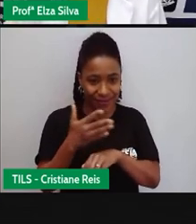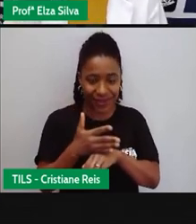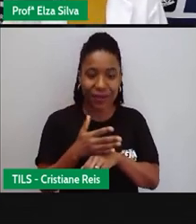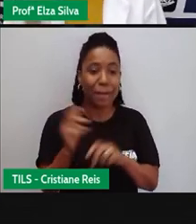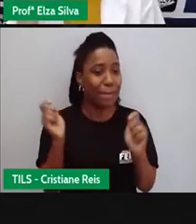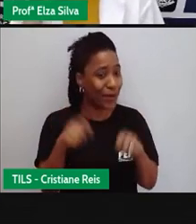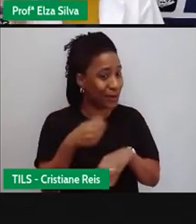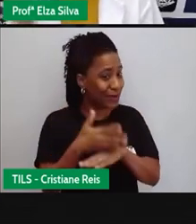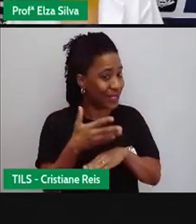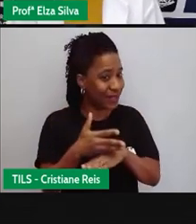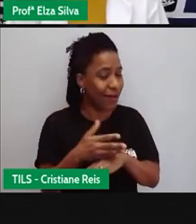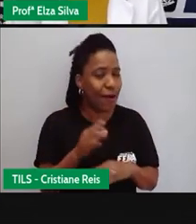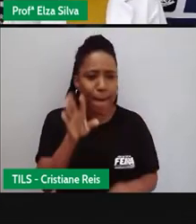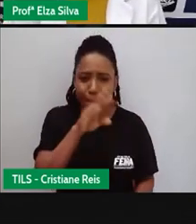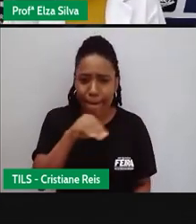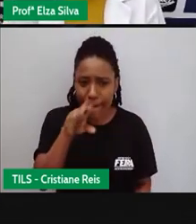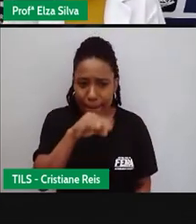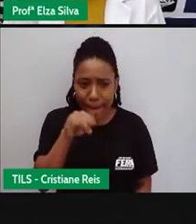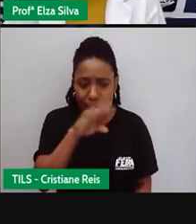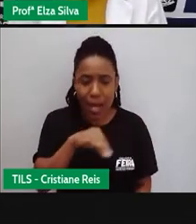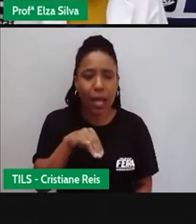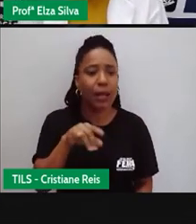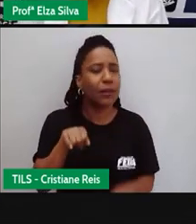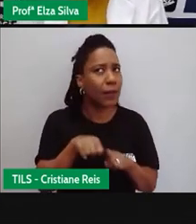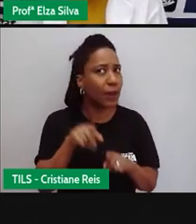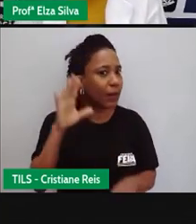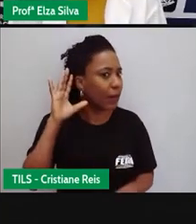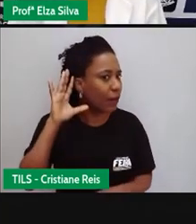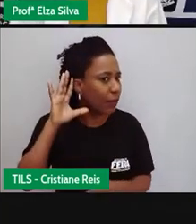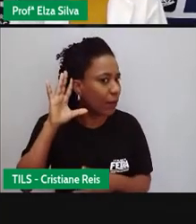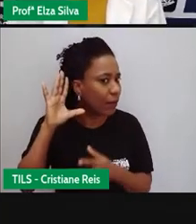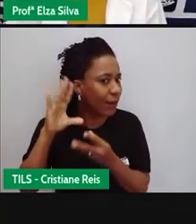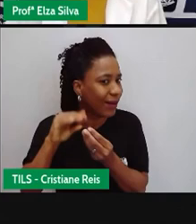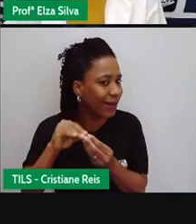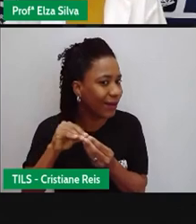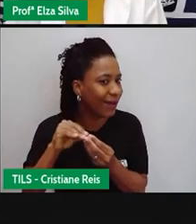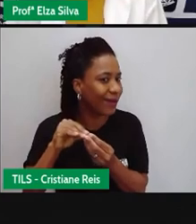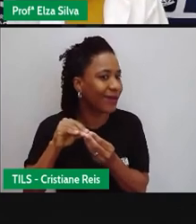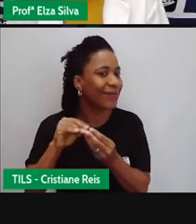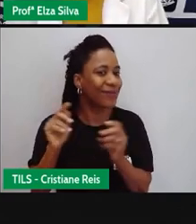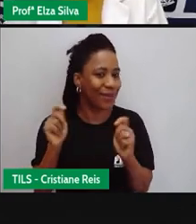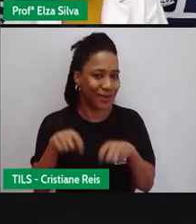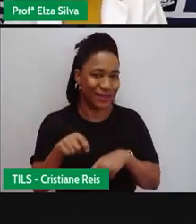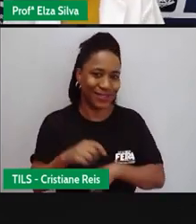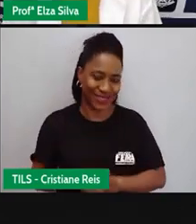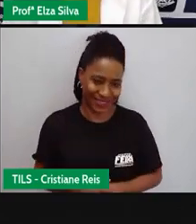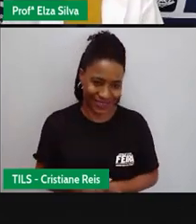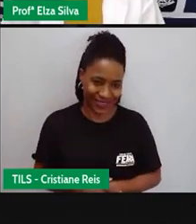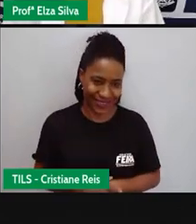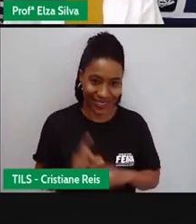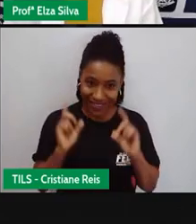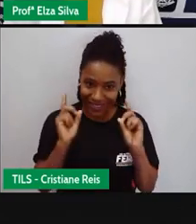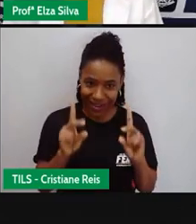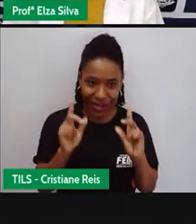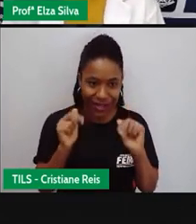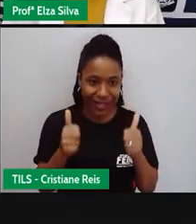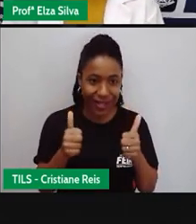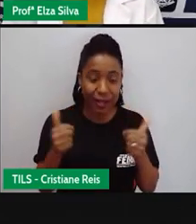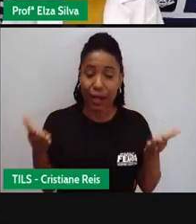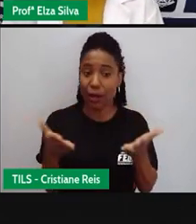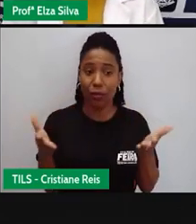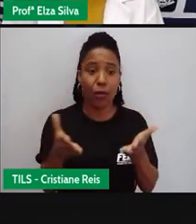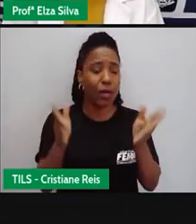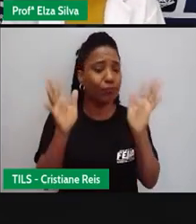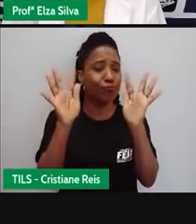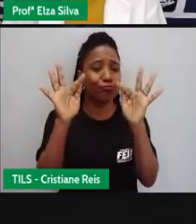audição O entendimento Da língua inglesa Ok, students? Estamos agora Chegando ao final Da nossa aula de